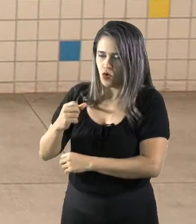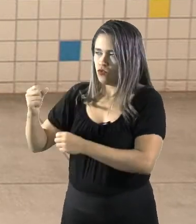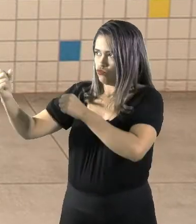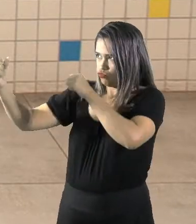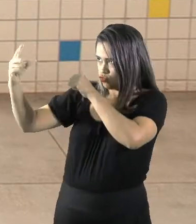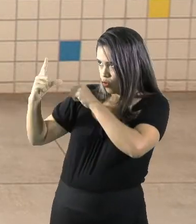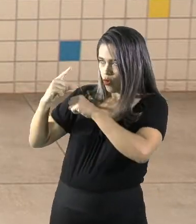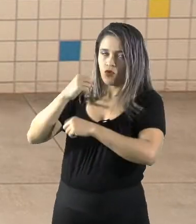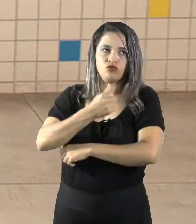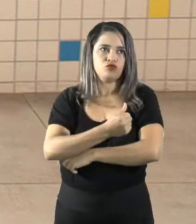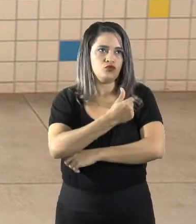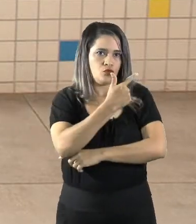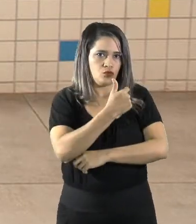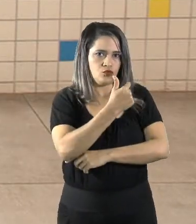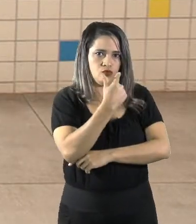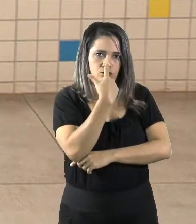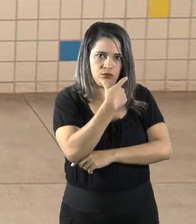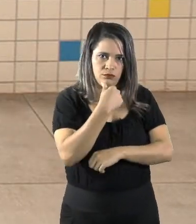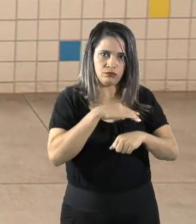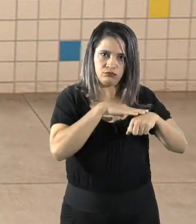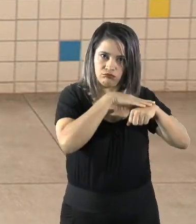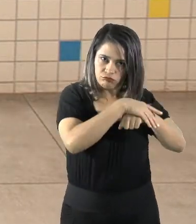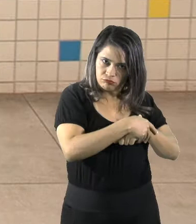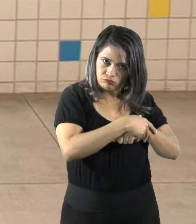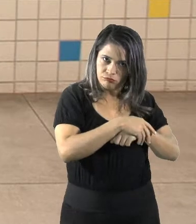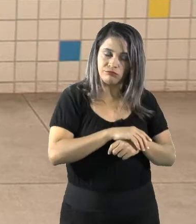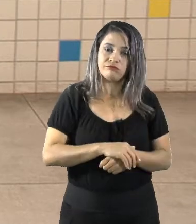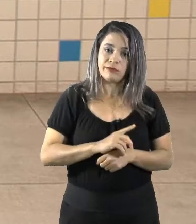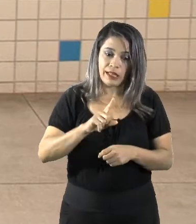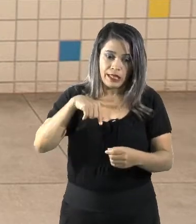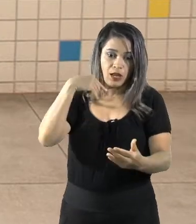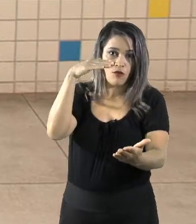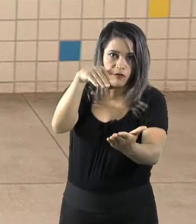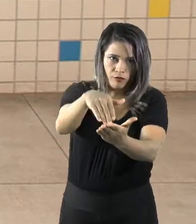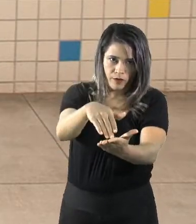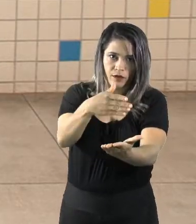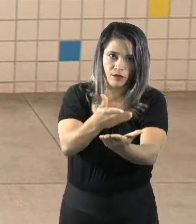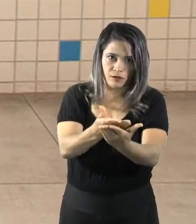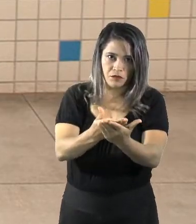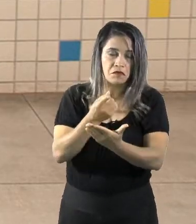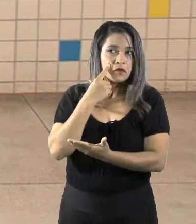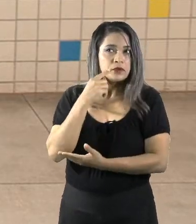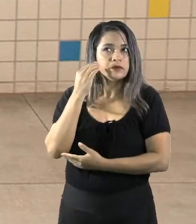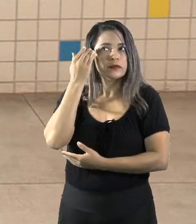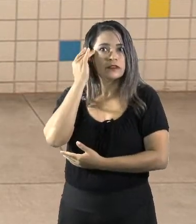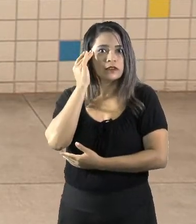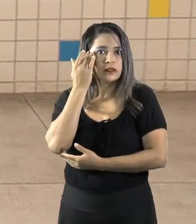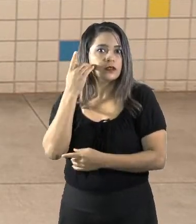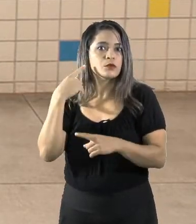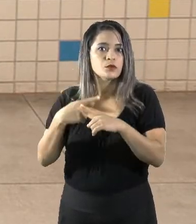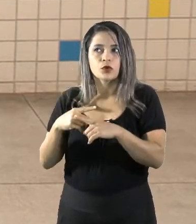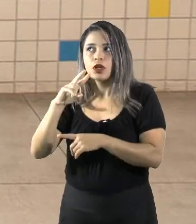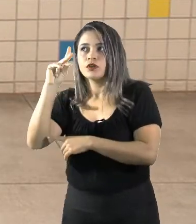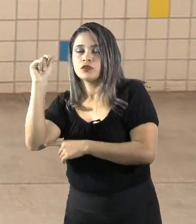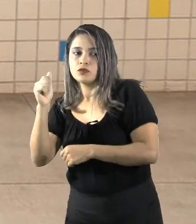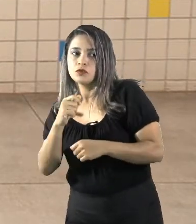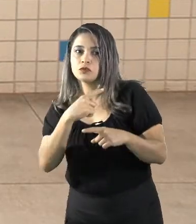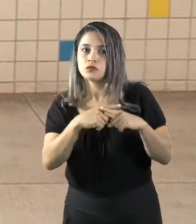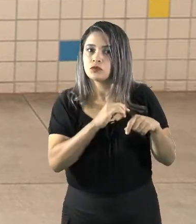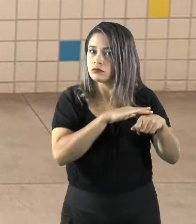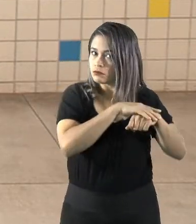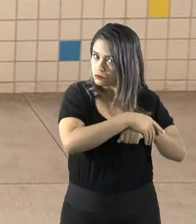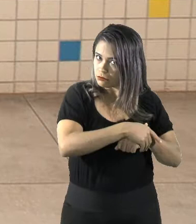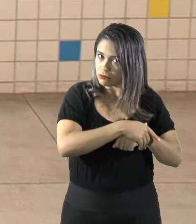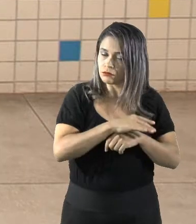horas de noite? Então, até o final da aula nós vamos entender o porquê que nós temos o dia e a noite, tá? Então, a teoria